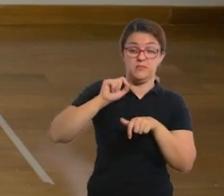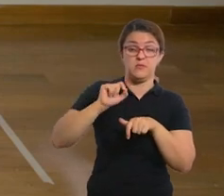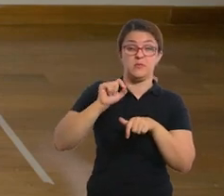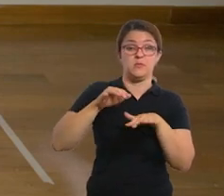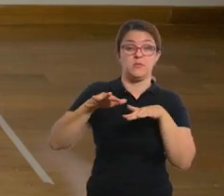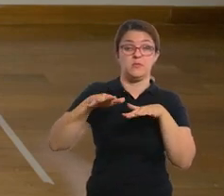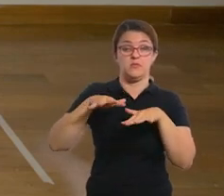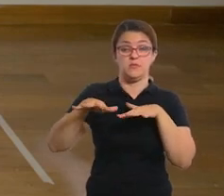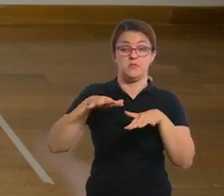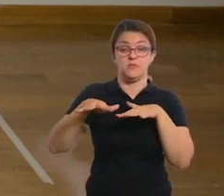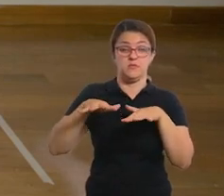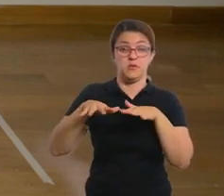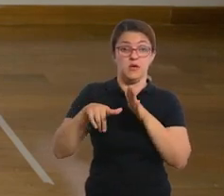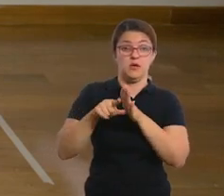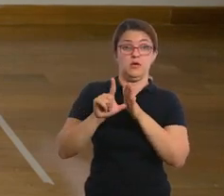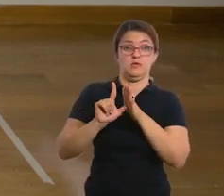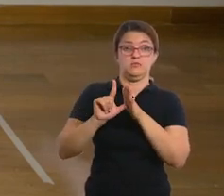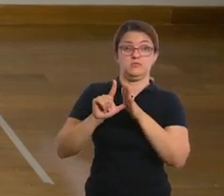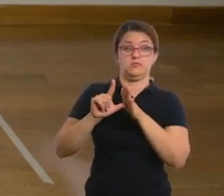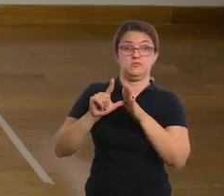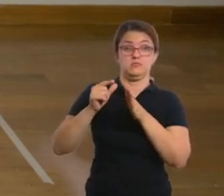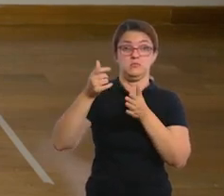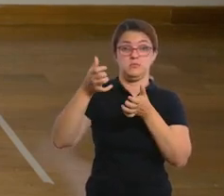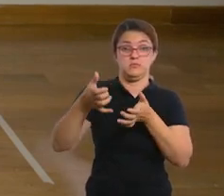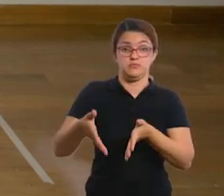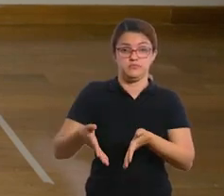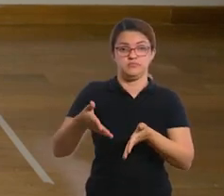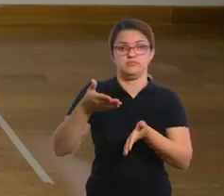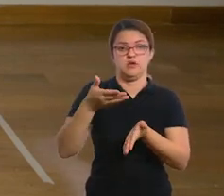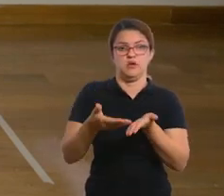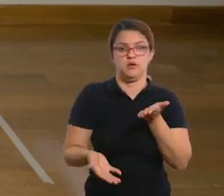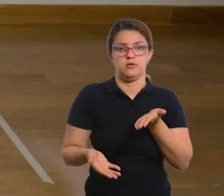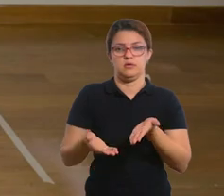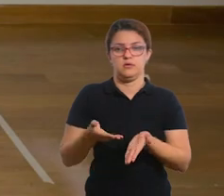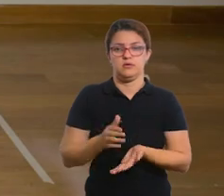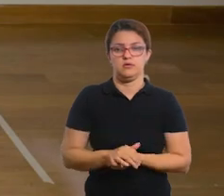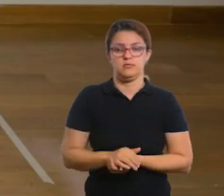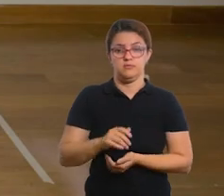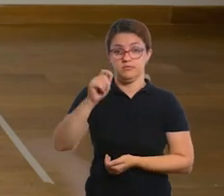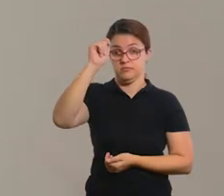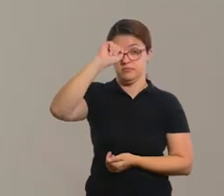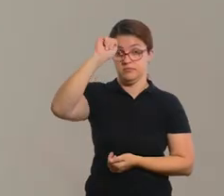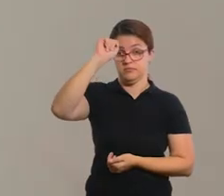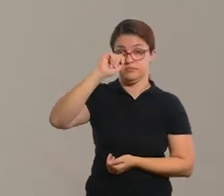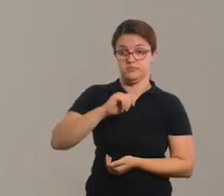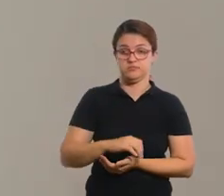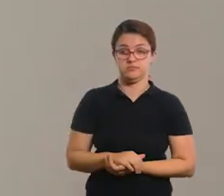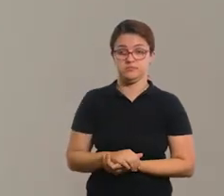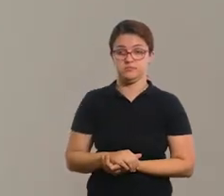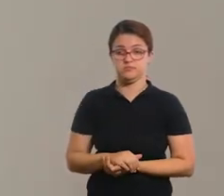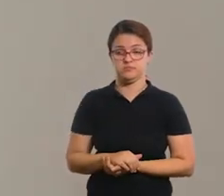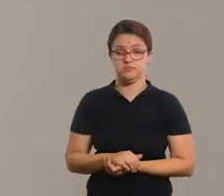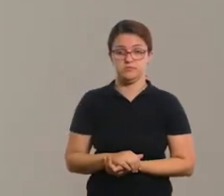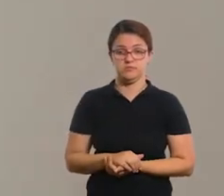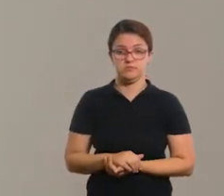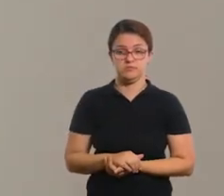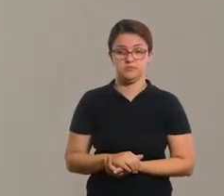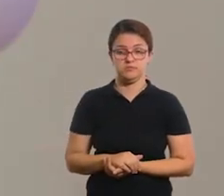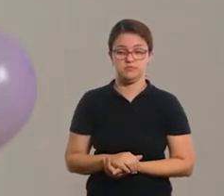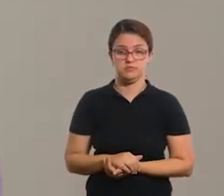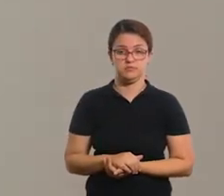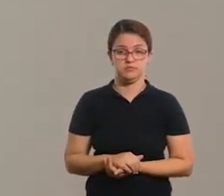brincadeira é fazer o golpe antes que a bexiga caia no chão, tá bom? Então, vou fazer com um boné, ó. Coloca o boné, ok?